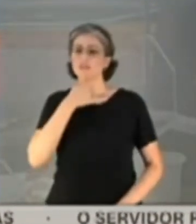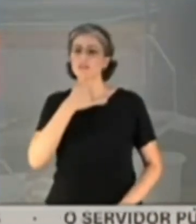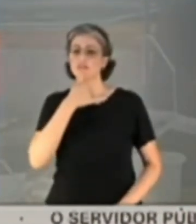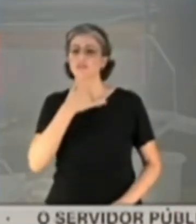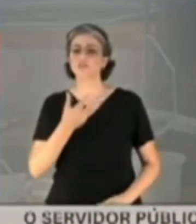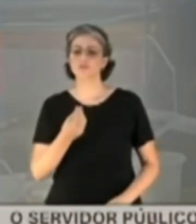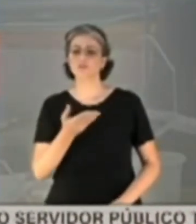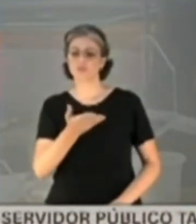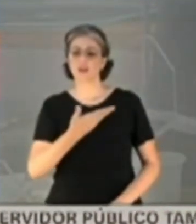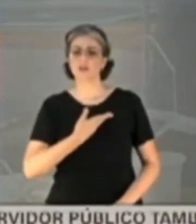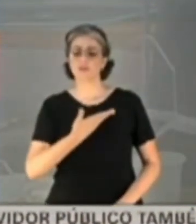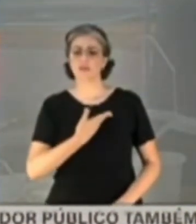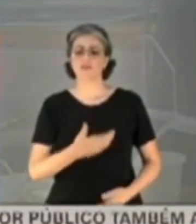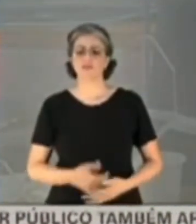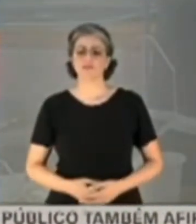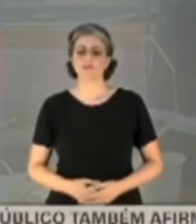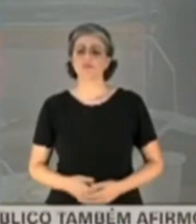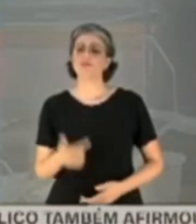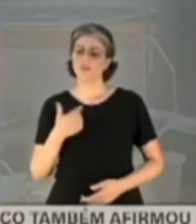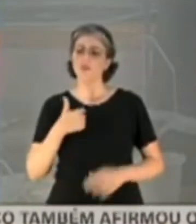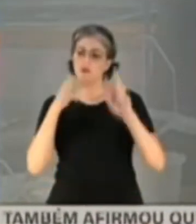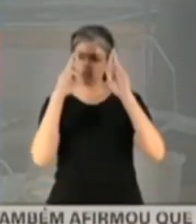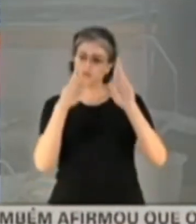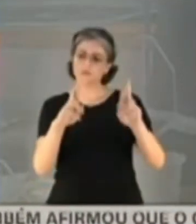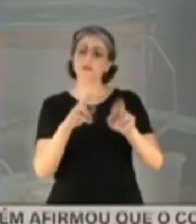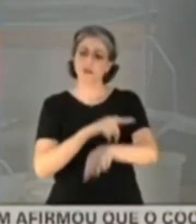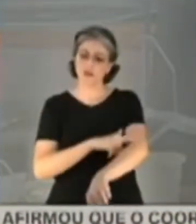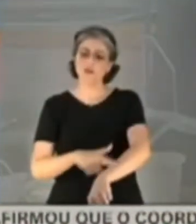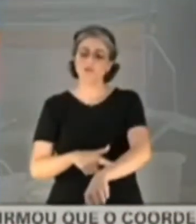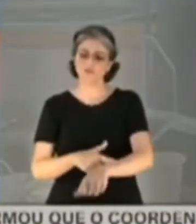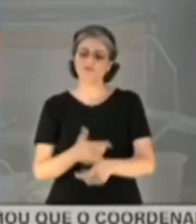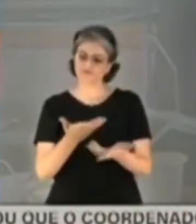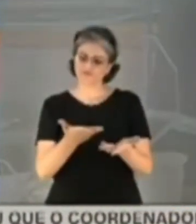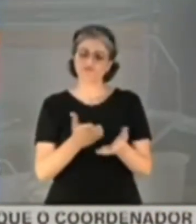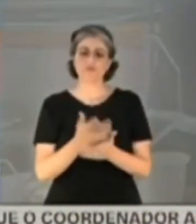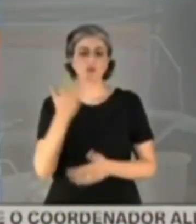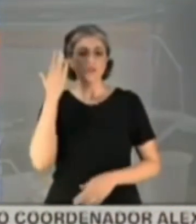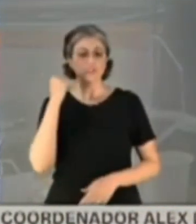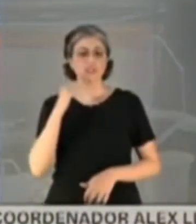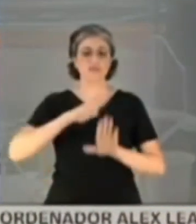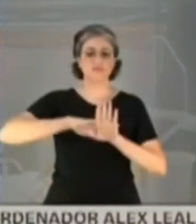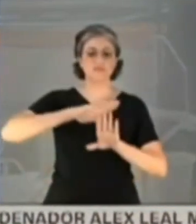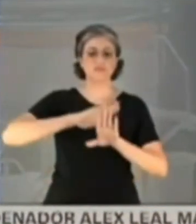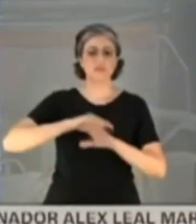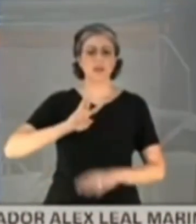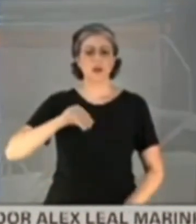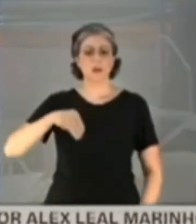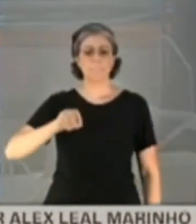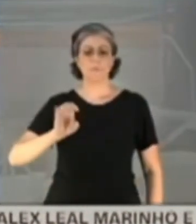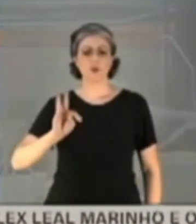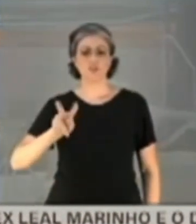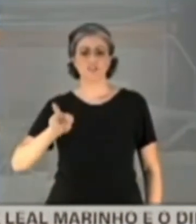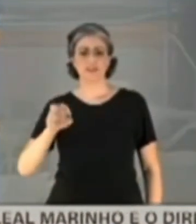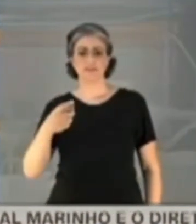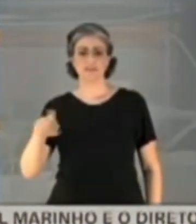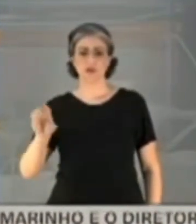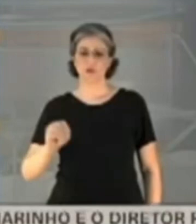pelo meu colega, por quem tem respeito, consideração e sei a motivação dele para fazer isso.